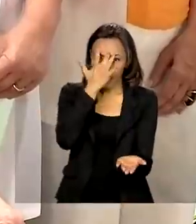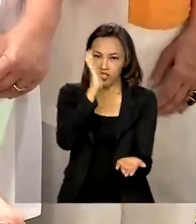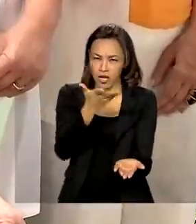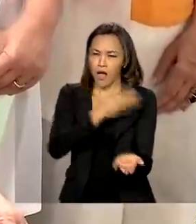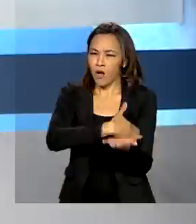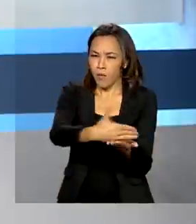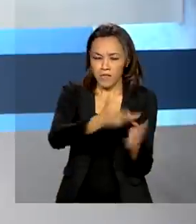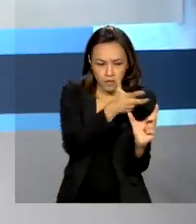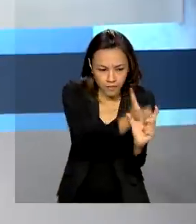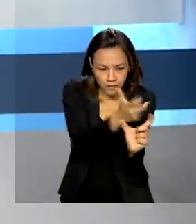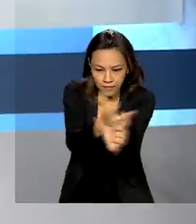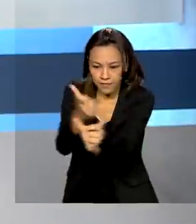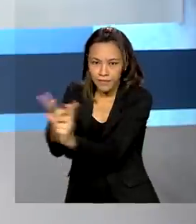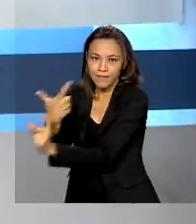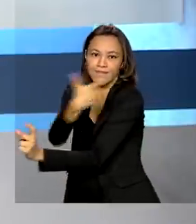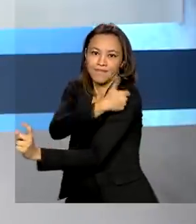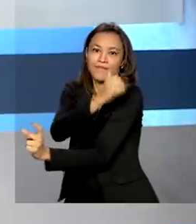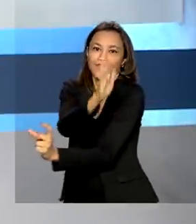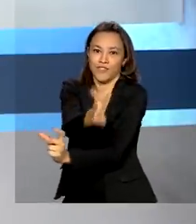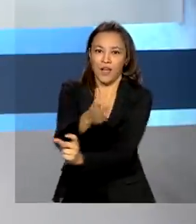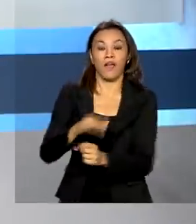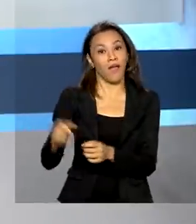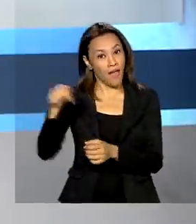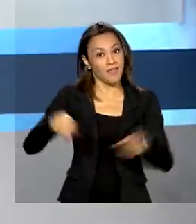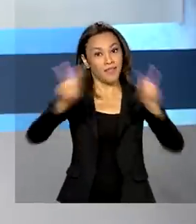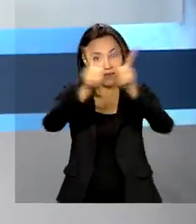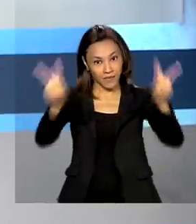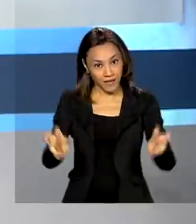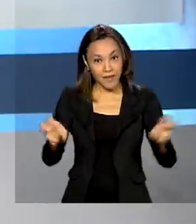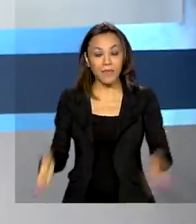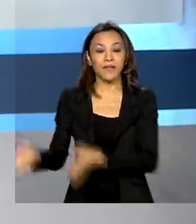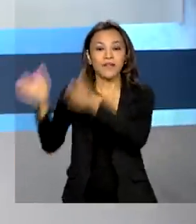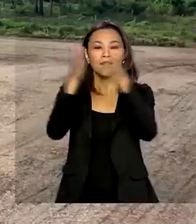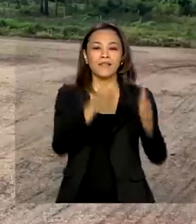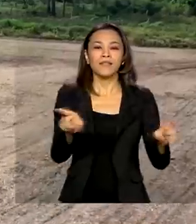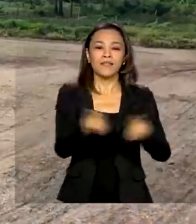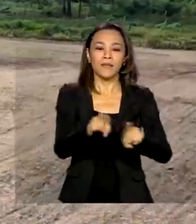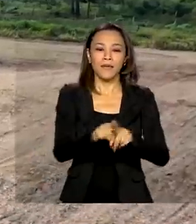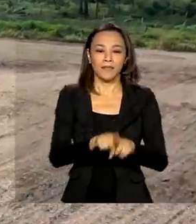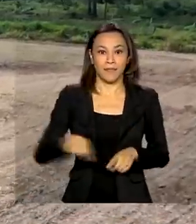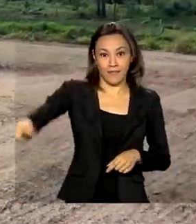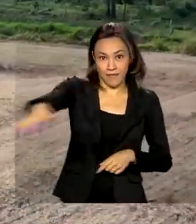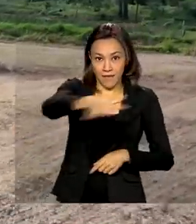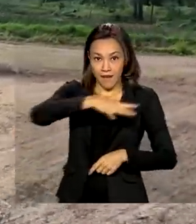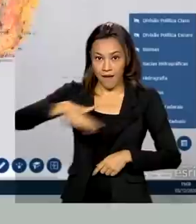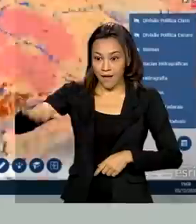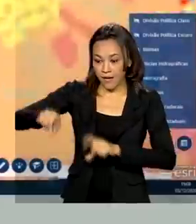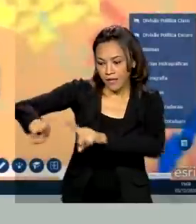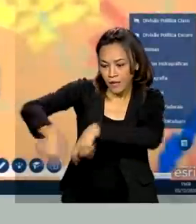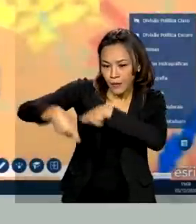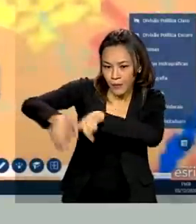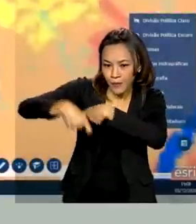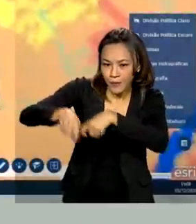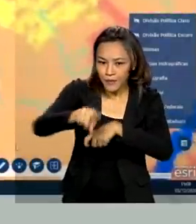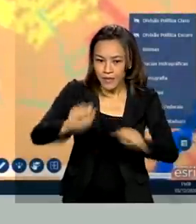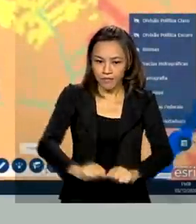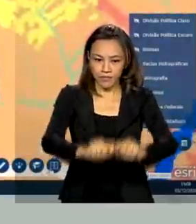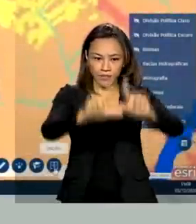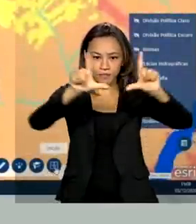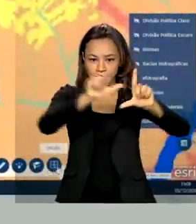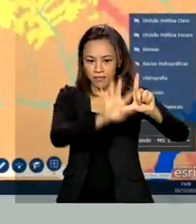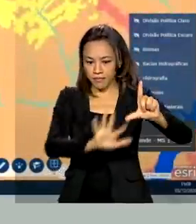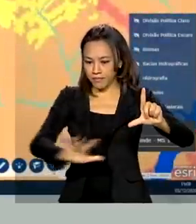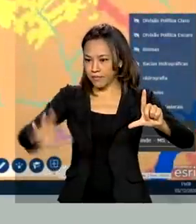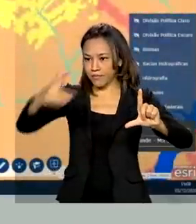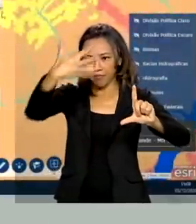população. Esse é um dos assuntos dessa edição e você vai ver também. Na Agricultura, a plataforma online traz